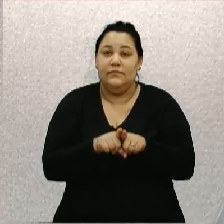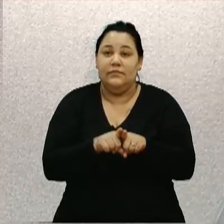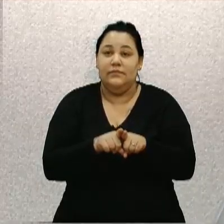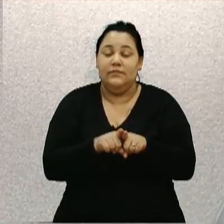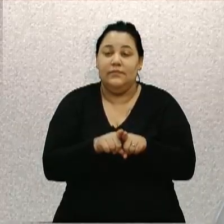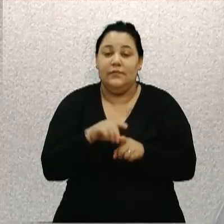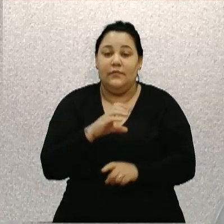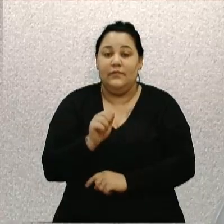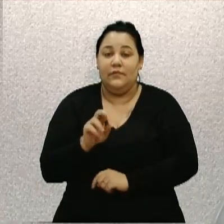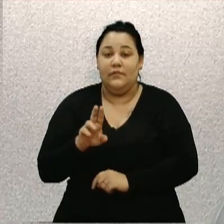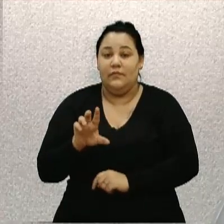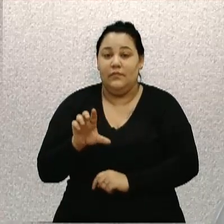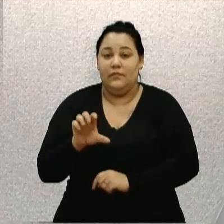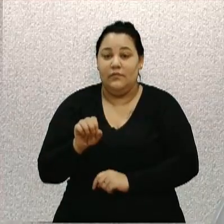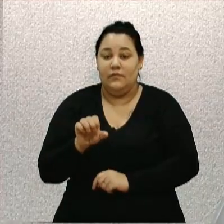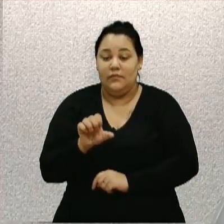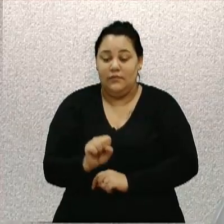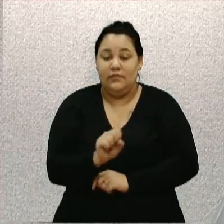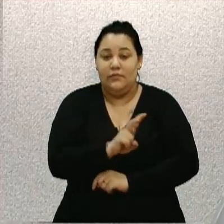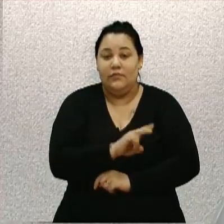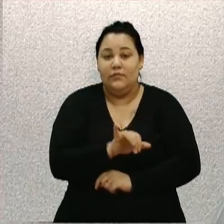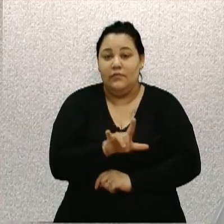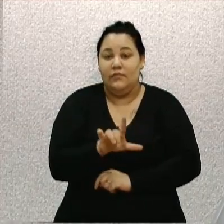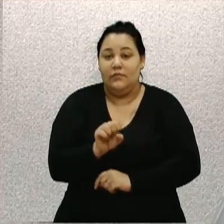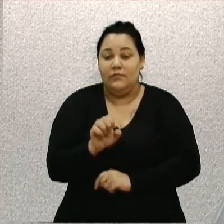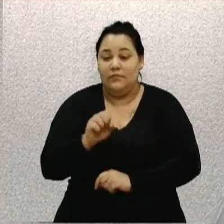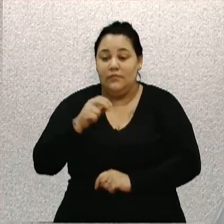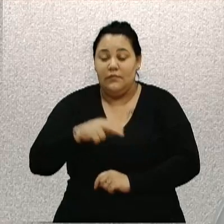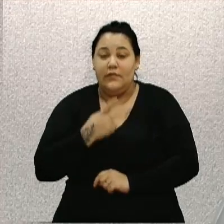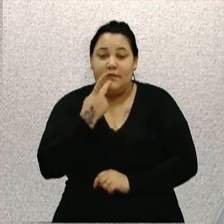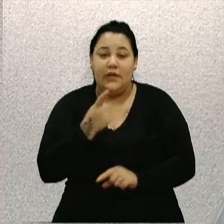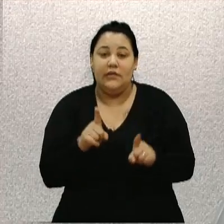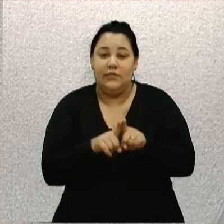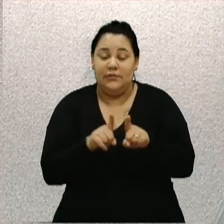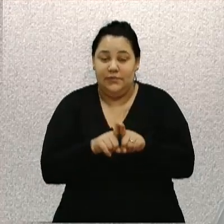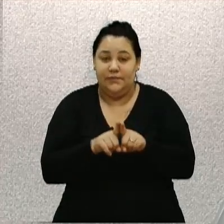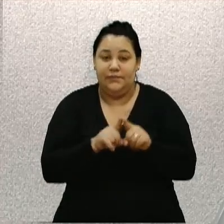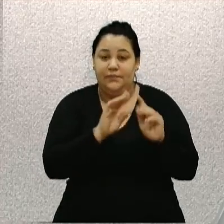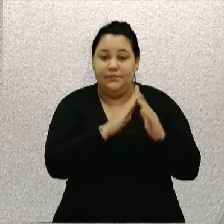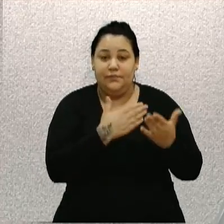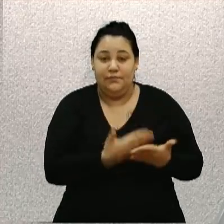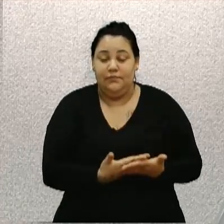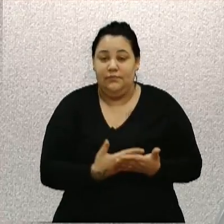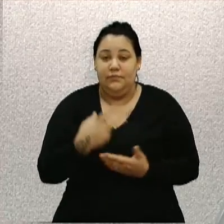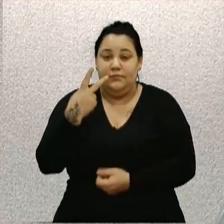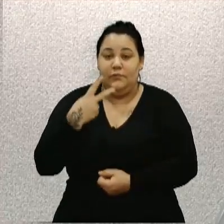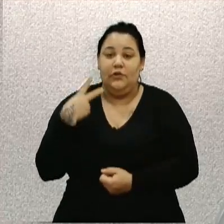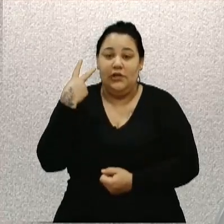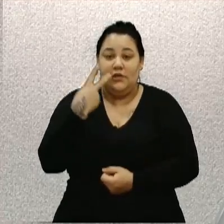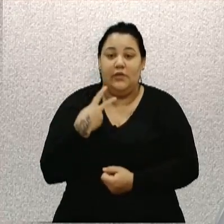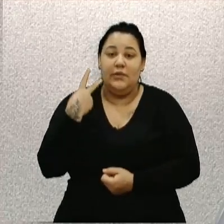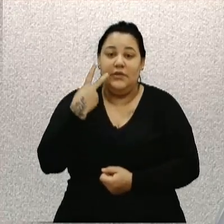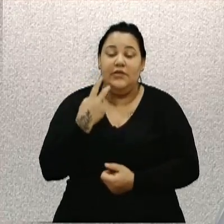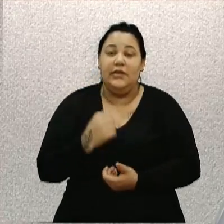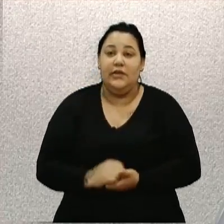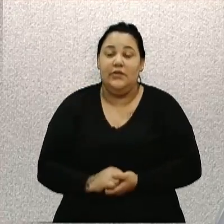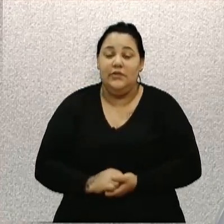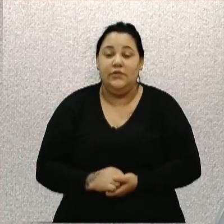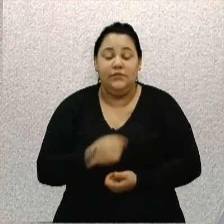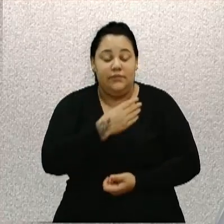Declarar voto, senhora presidente. E falar da Educaritá, vereador Bortola,